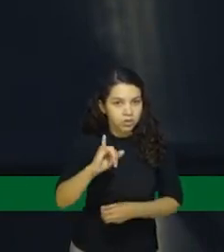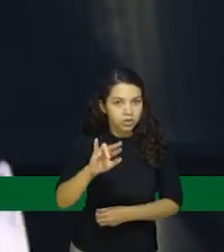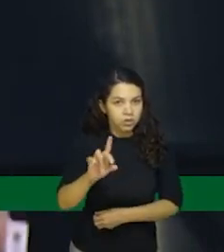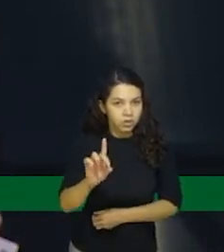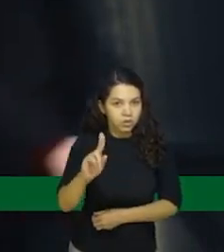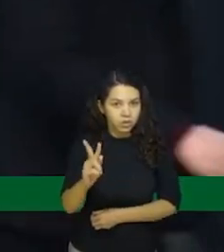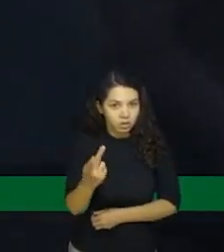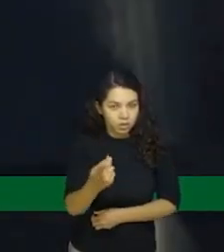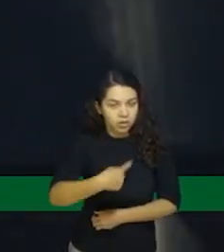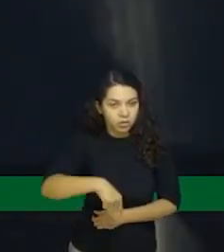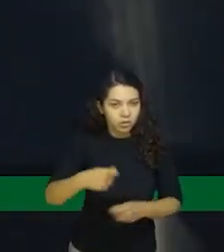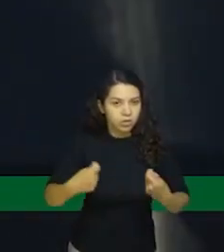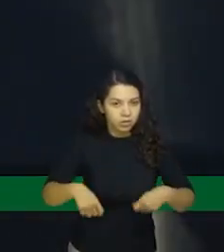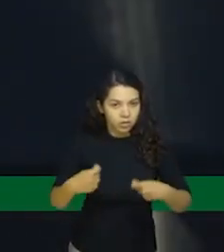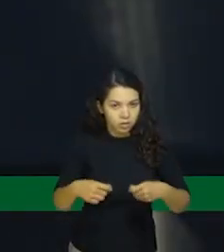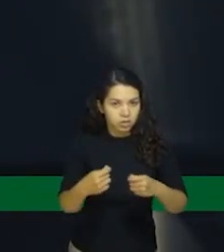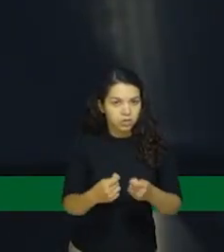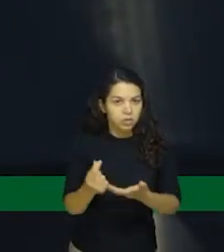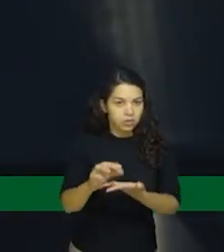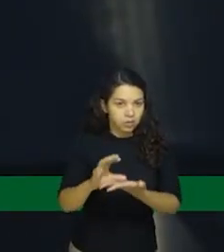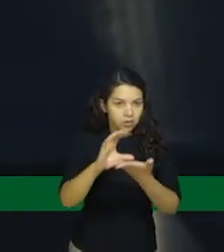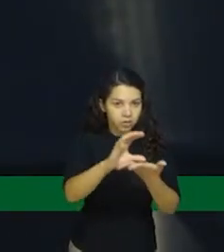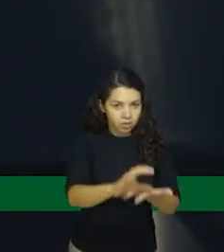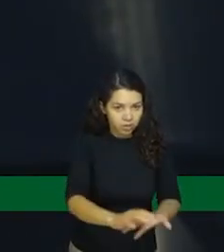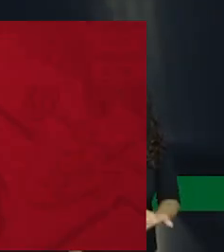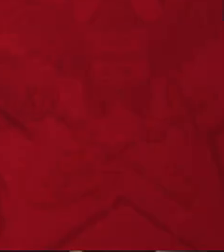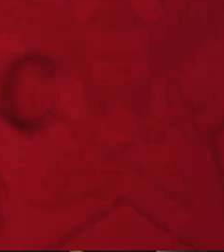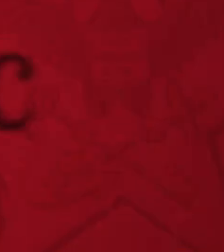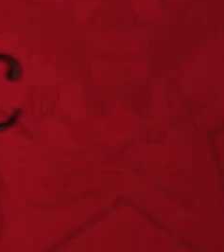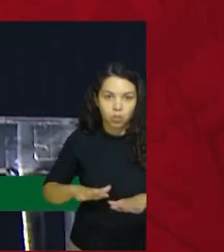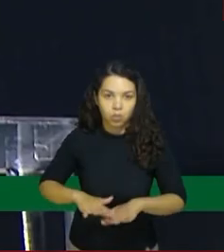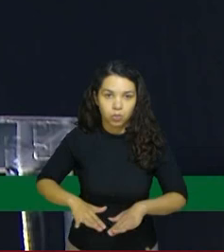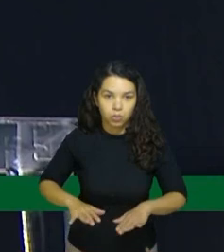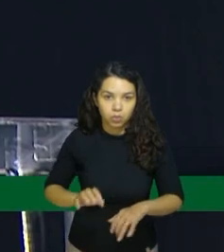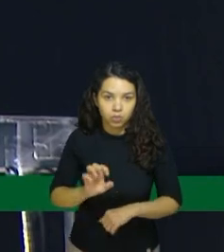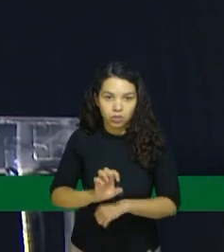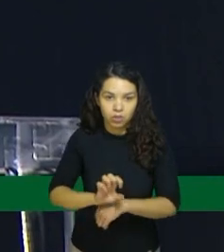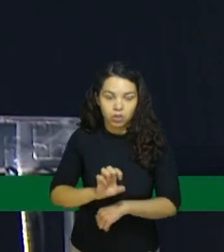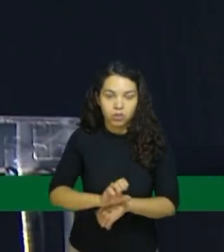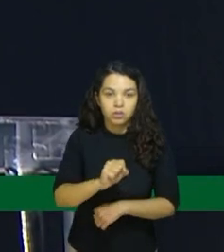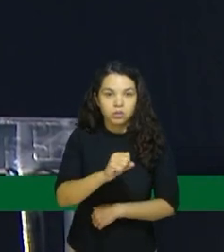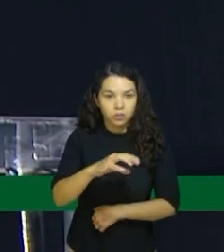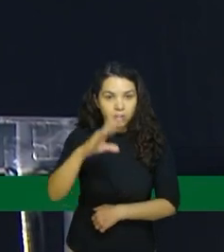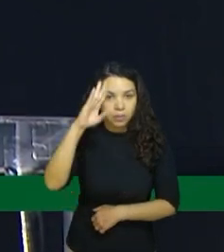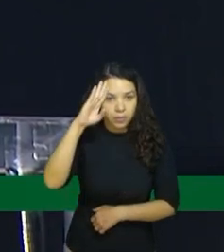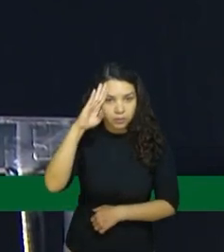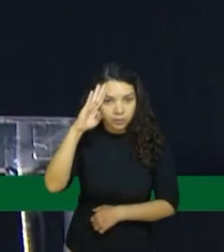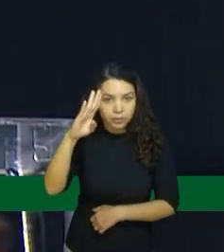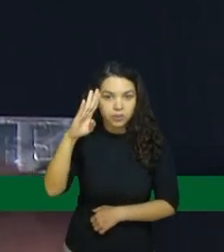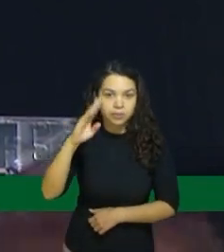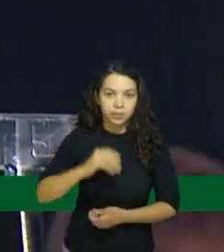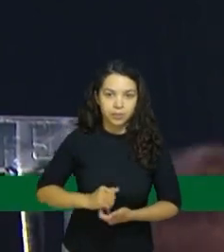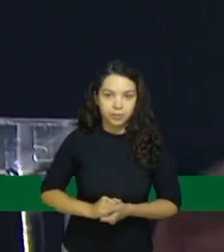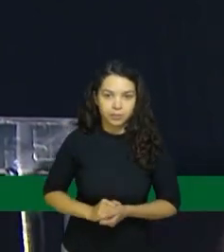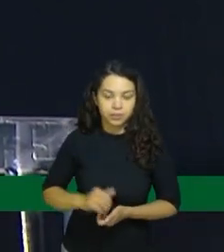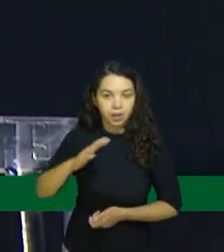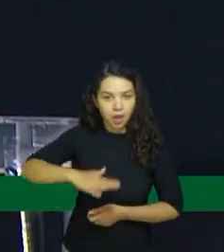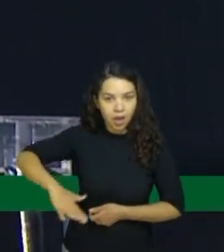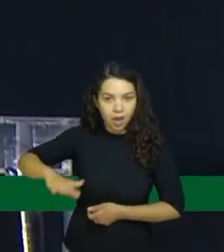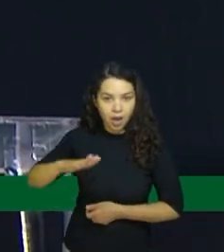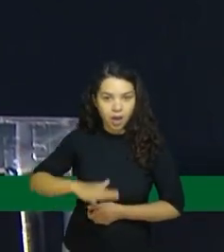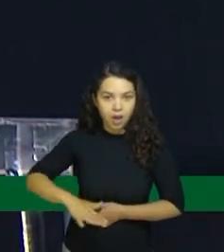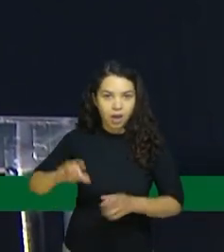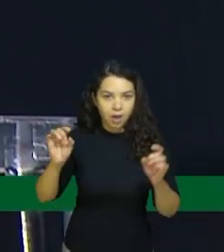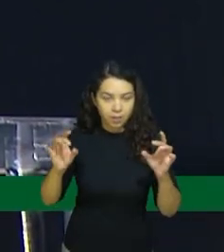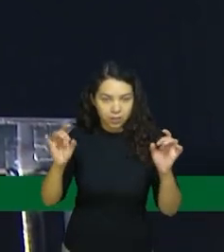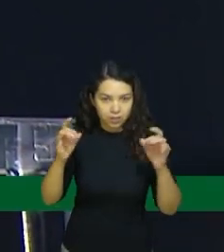e que nós precisamos de mais investimento aqui dos senhores. O médico Frederico Marques contou a história do Hospital Infantil